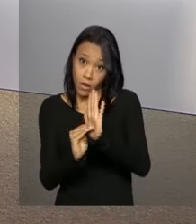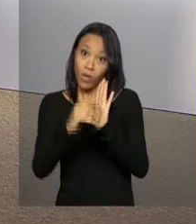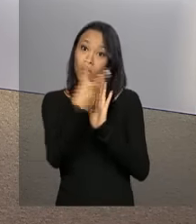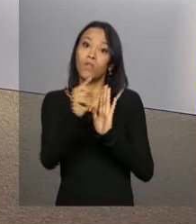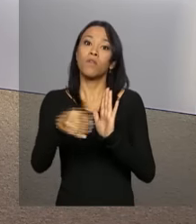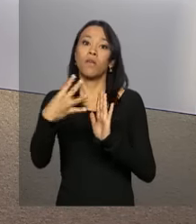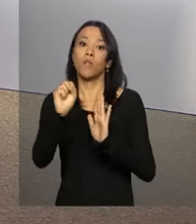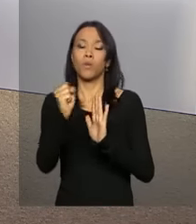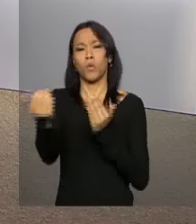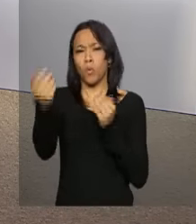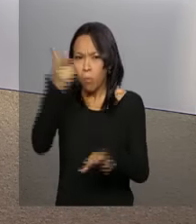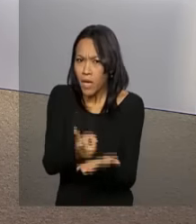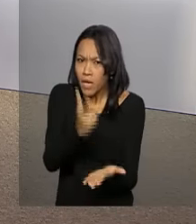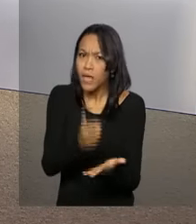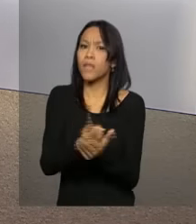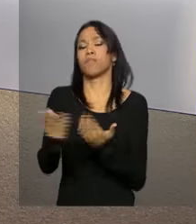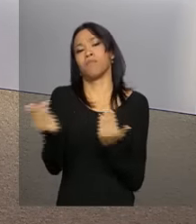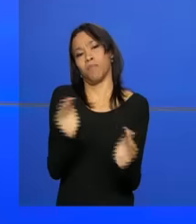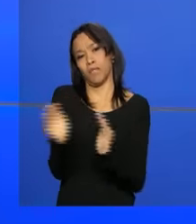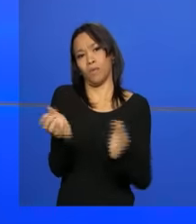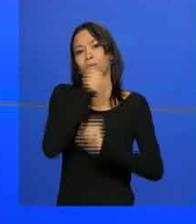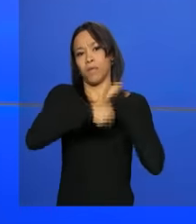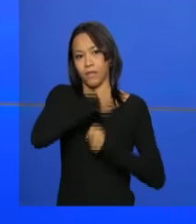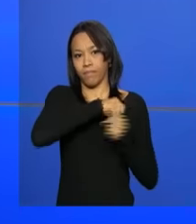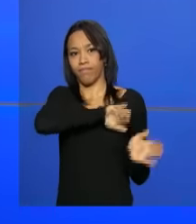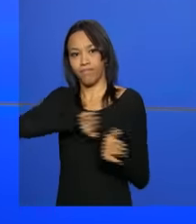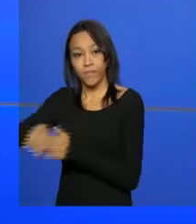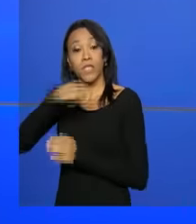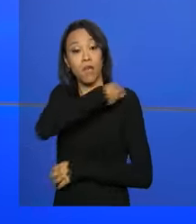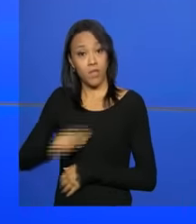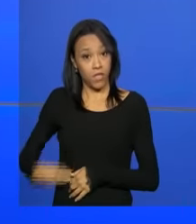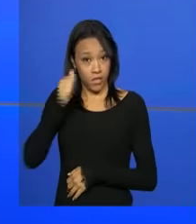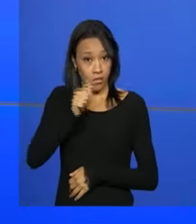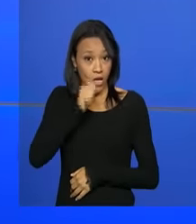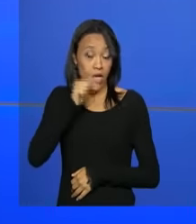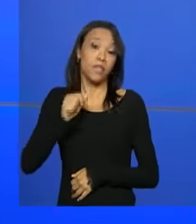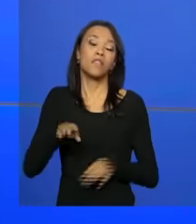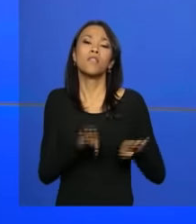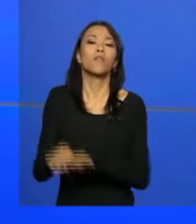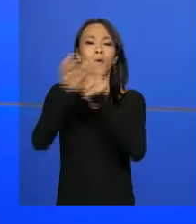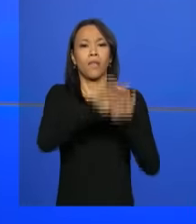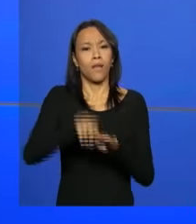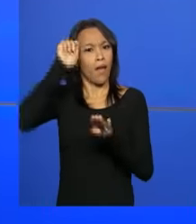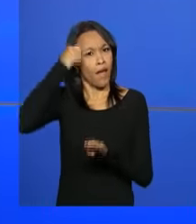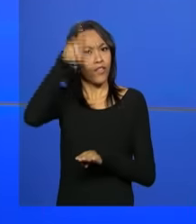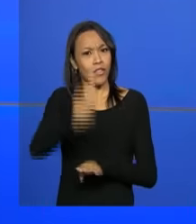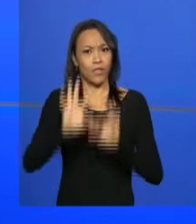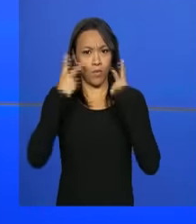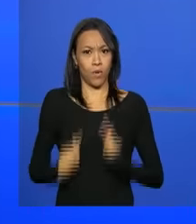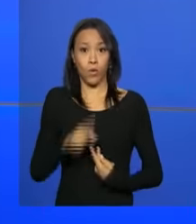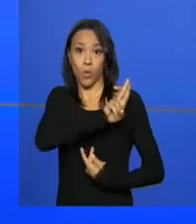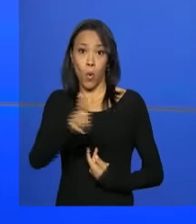registrados no mesmo período do ano passado. E a ministra das Mulheres, da Igualdade Racial e dos Direitos Humanos, Nilma Lino